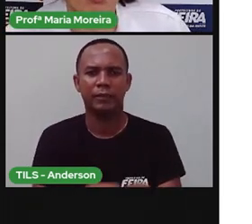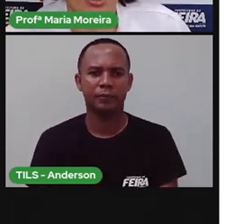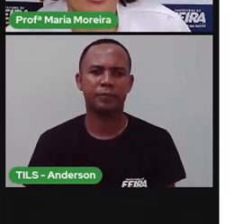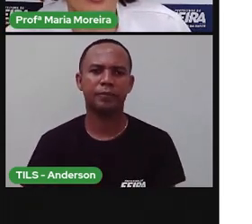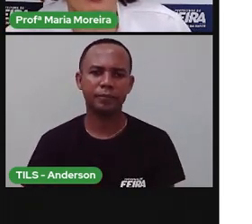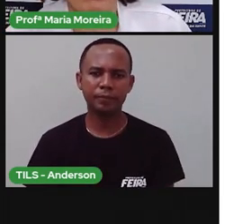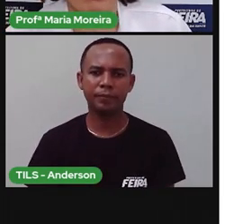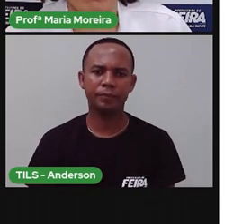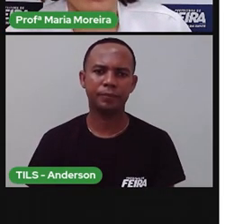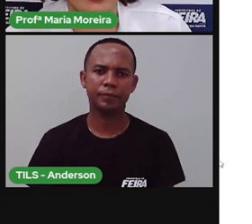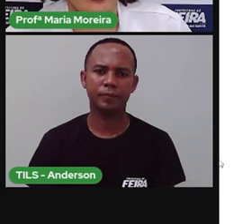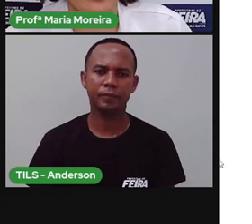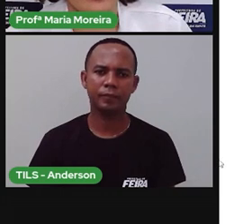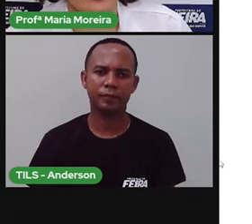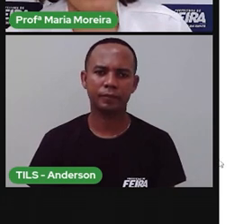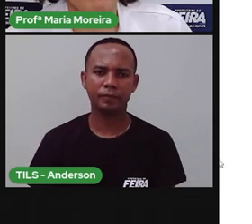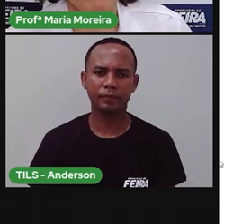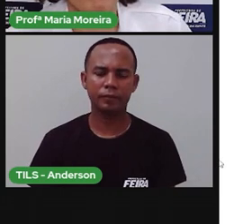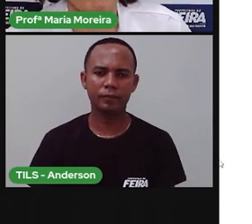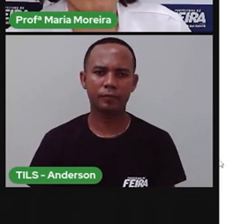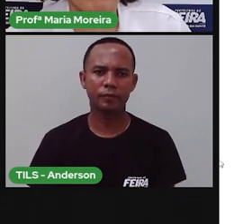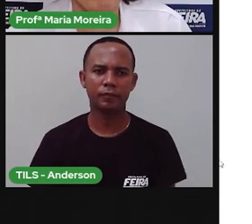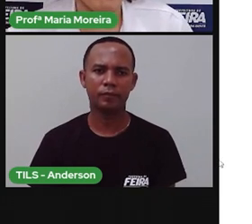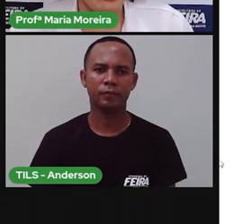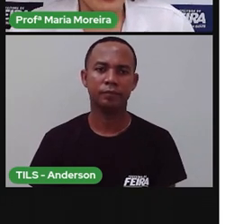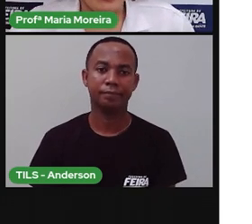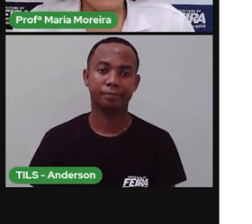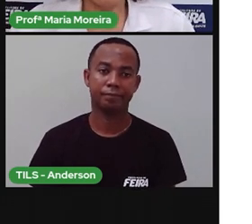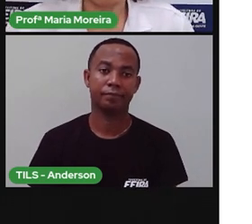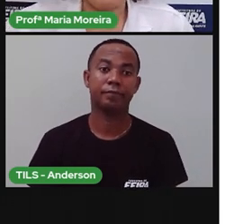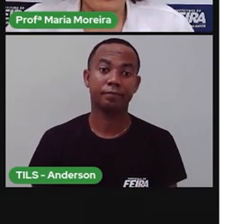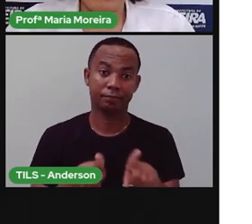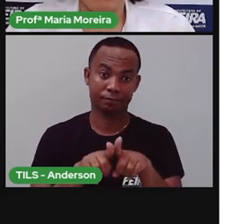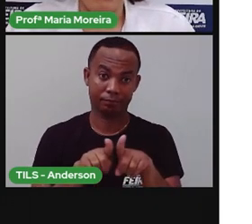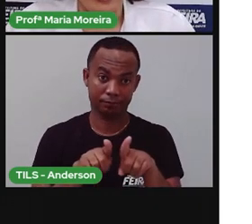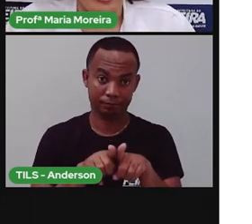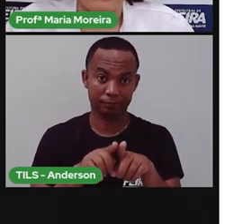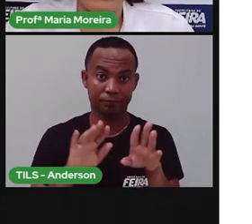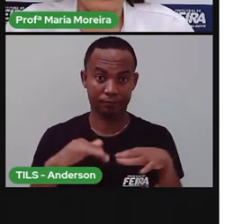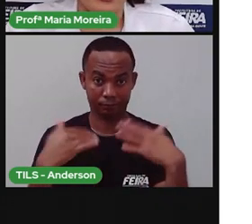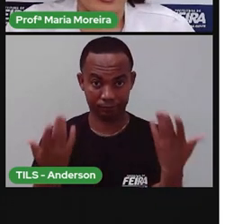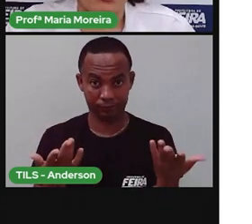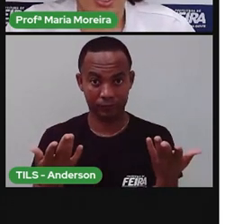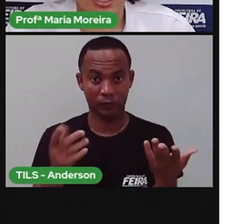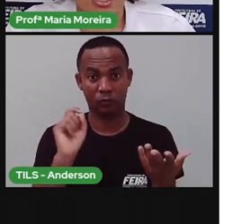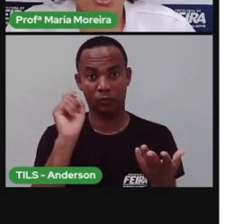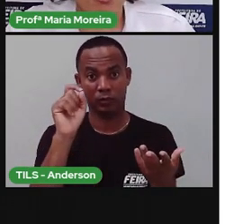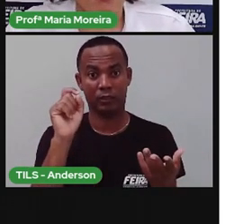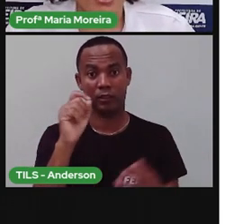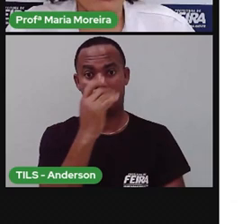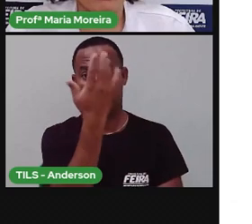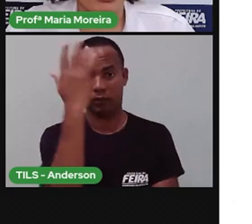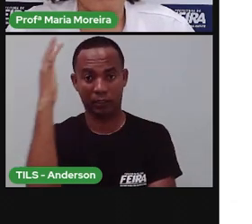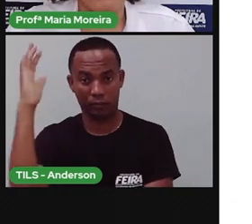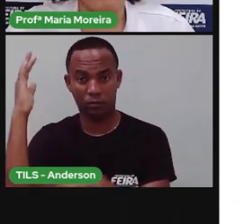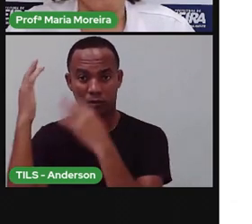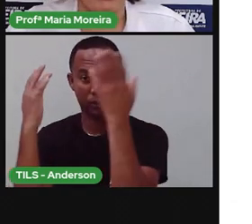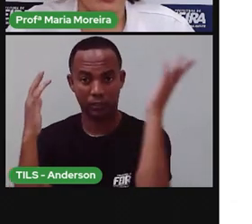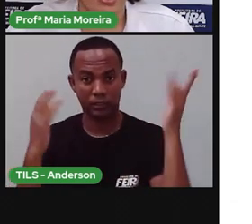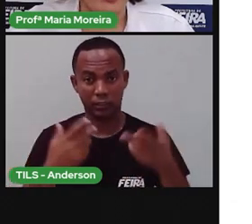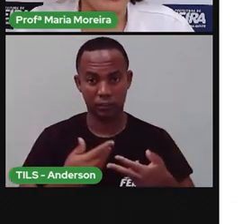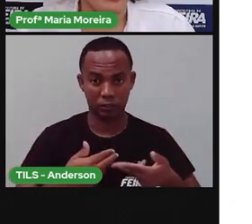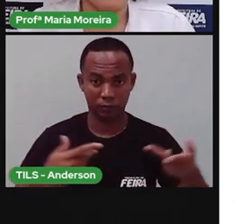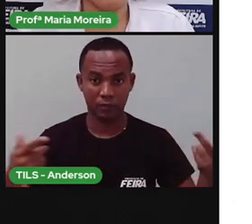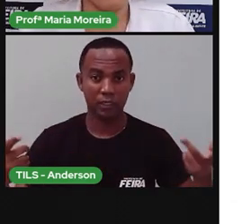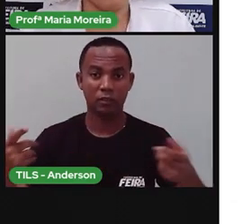Então, vamos lá entender o ciclo aqui da galinha, né? Além disso, existe na natureza diversos tempos de